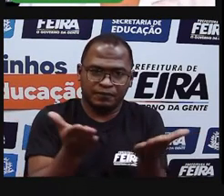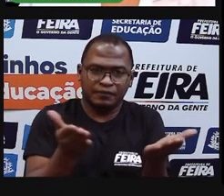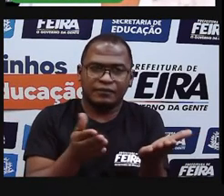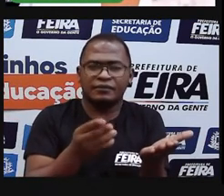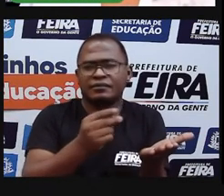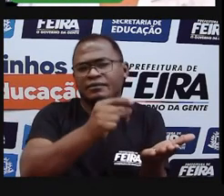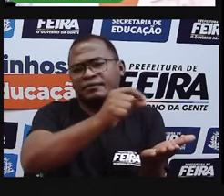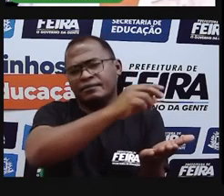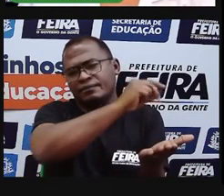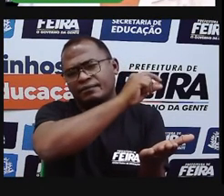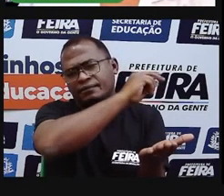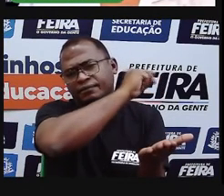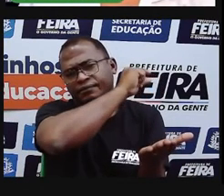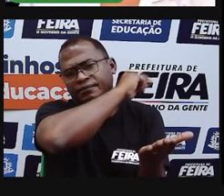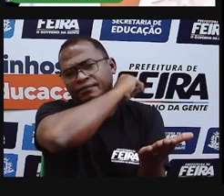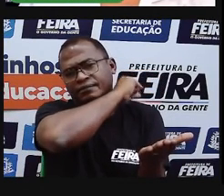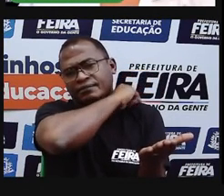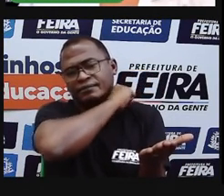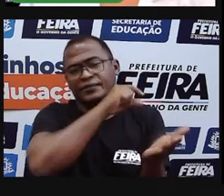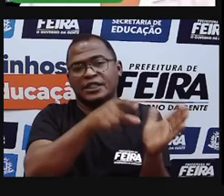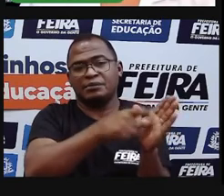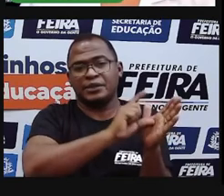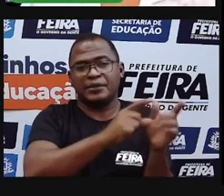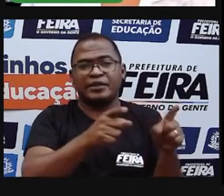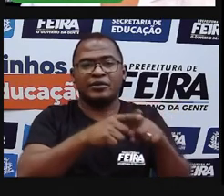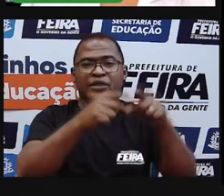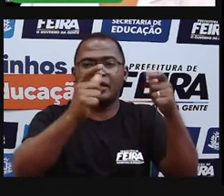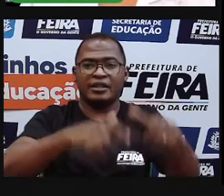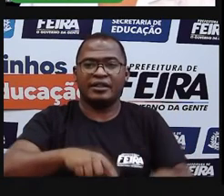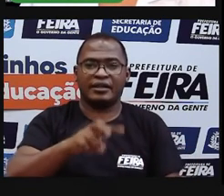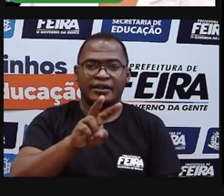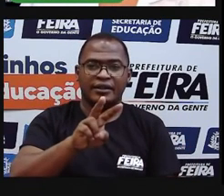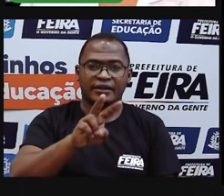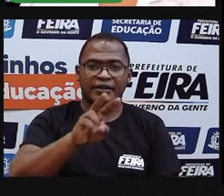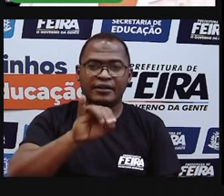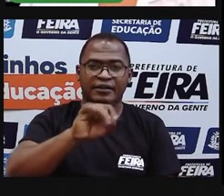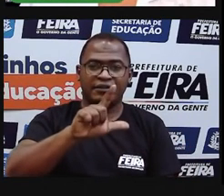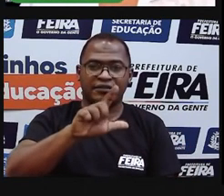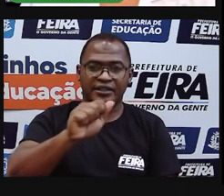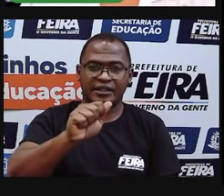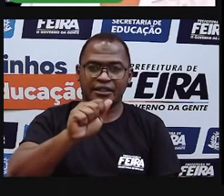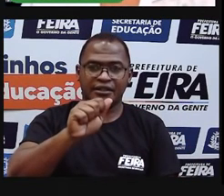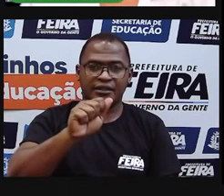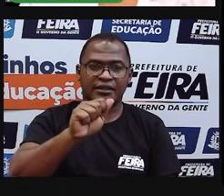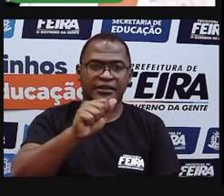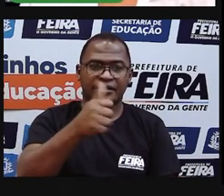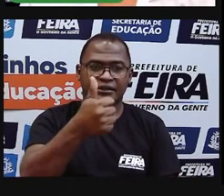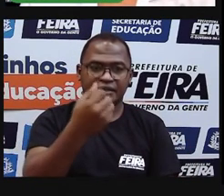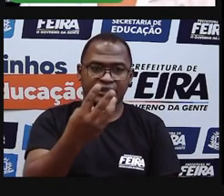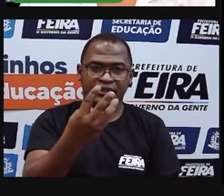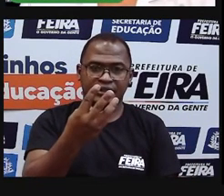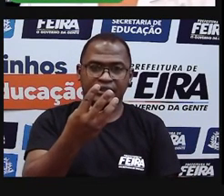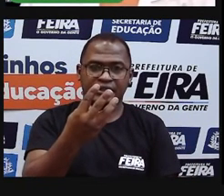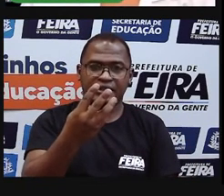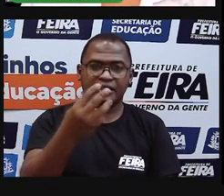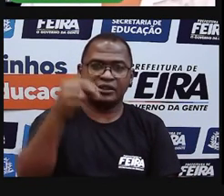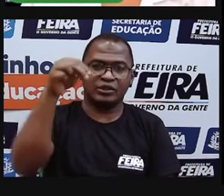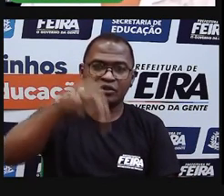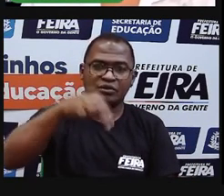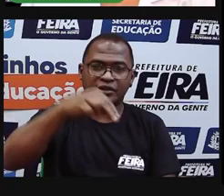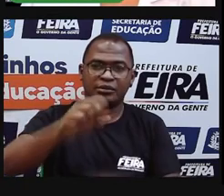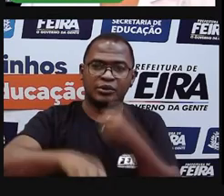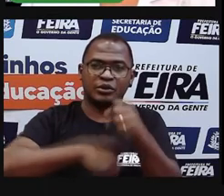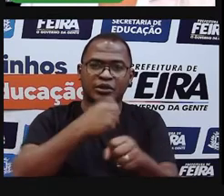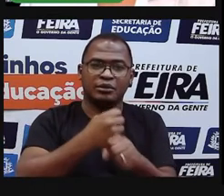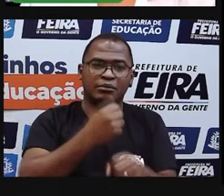Santana começaram com a criação da vila em 13 de novembro de 1832. O município e a